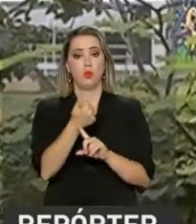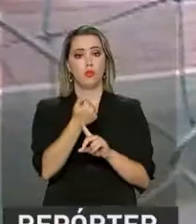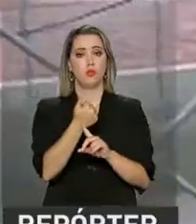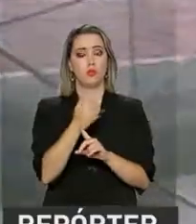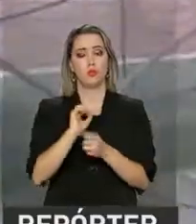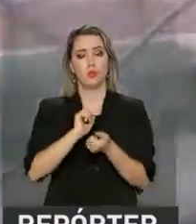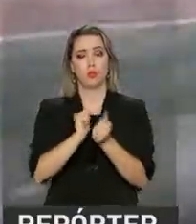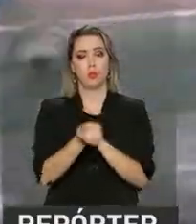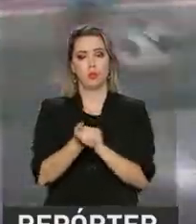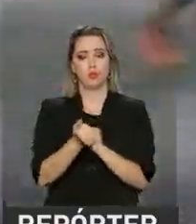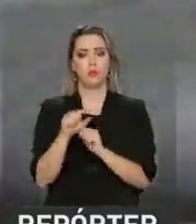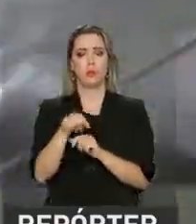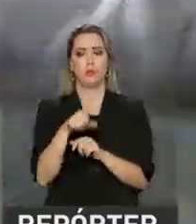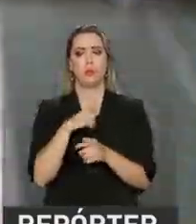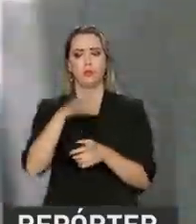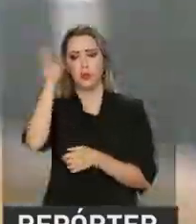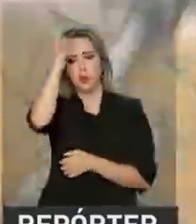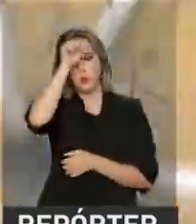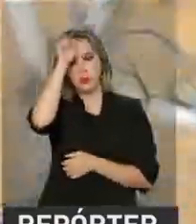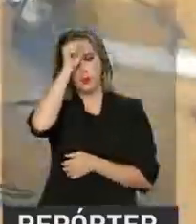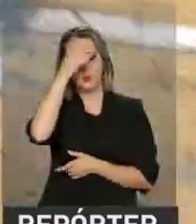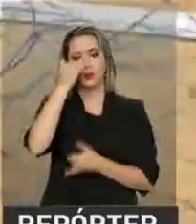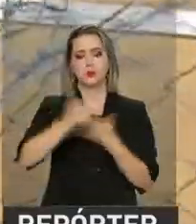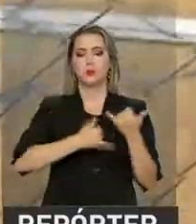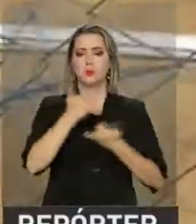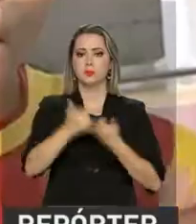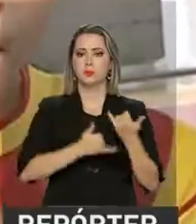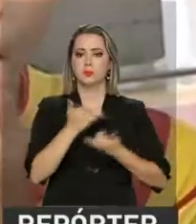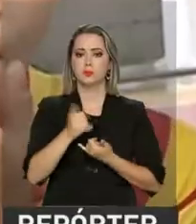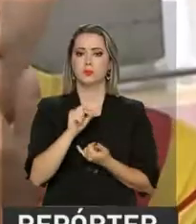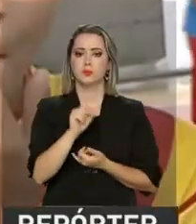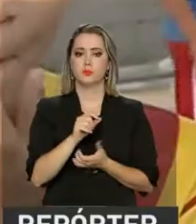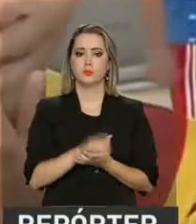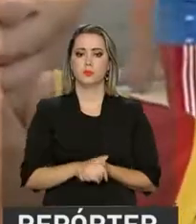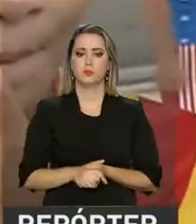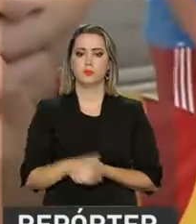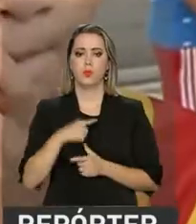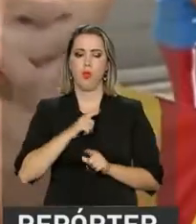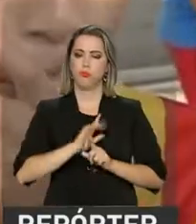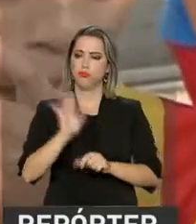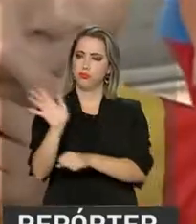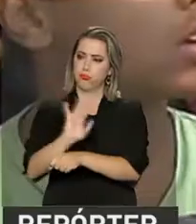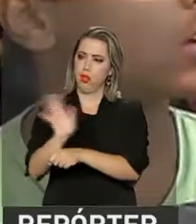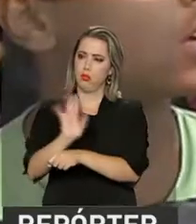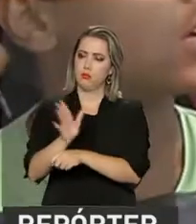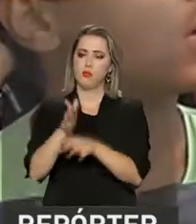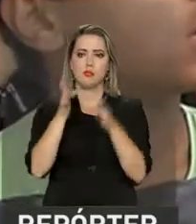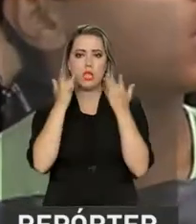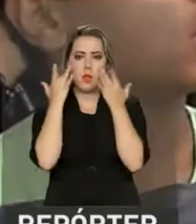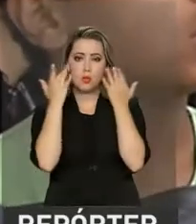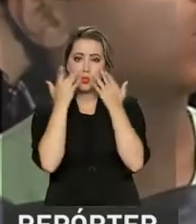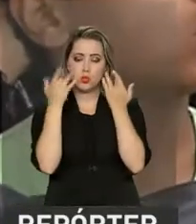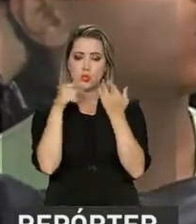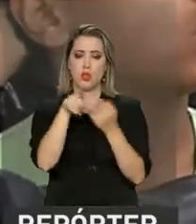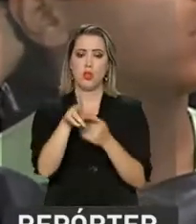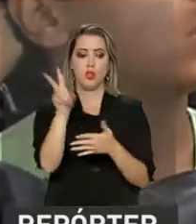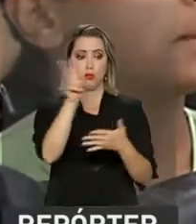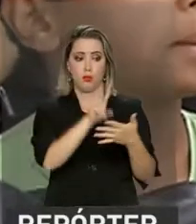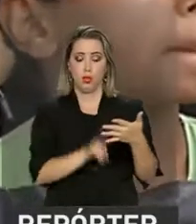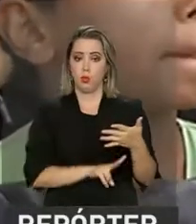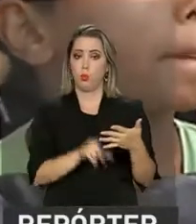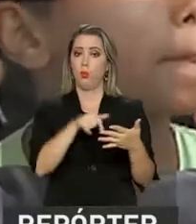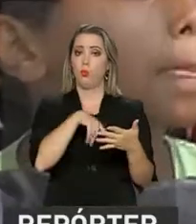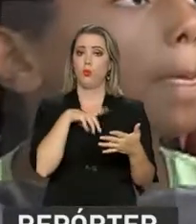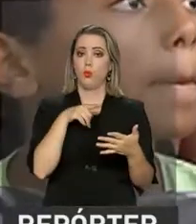Unificados. Um espaço de aprendizado e recriação. Tem a de cinema, teatro, tem sala de leitura,